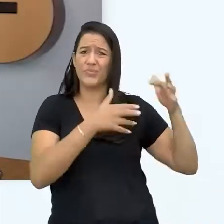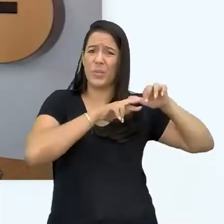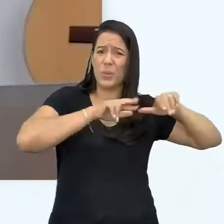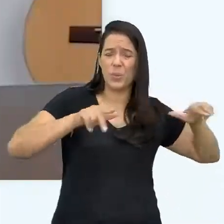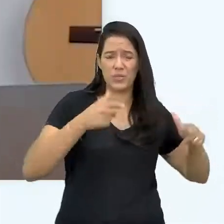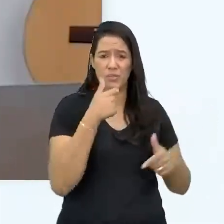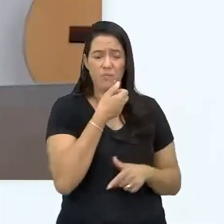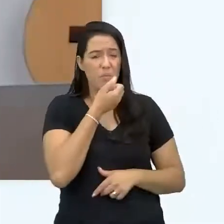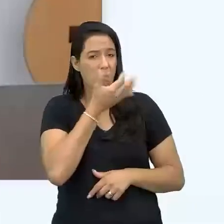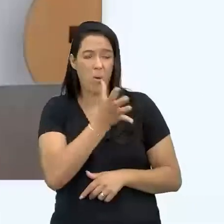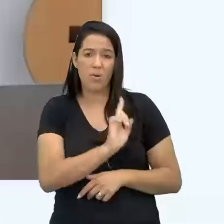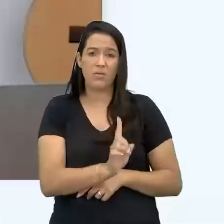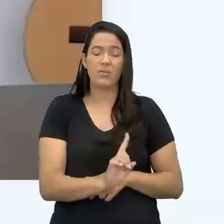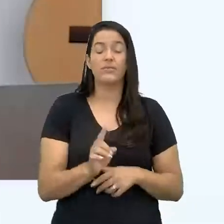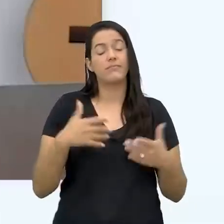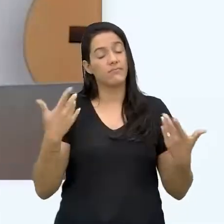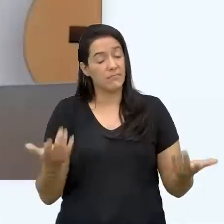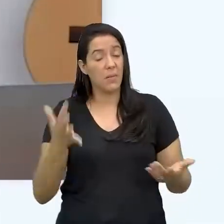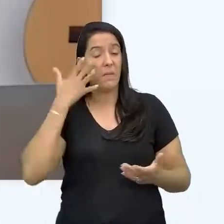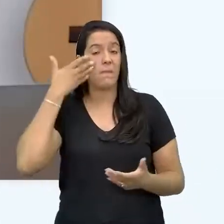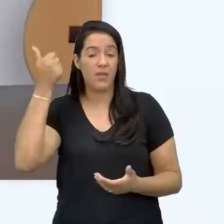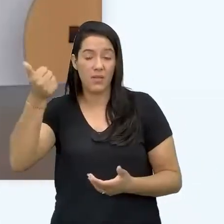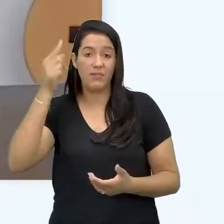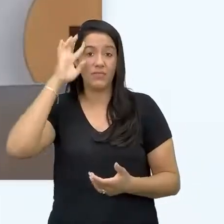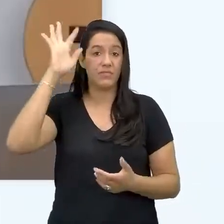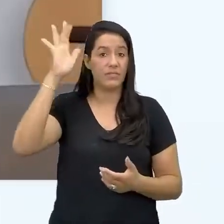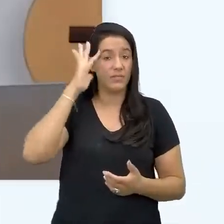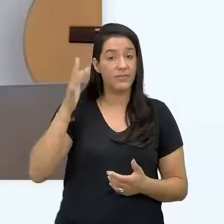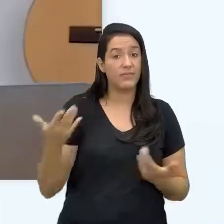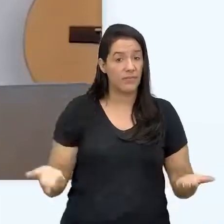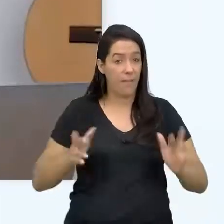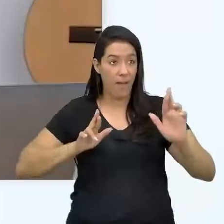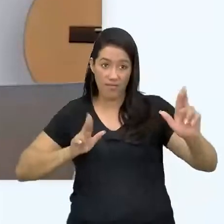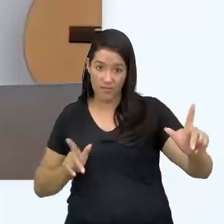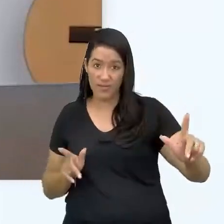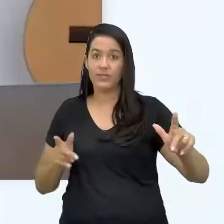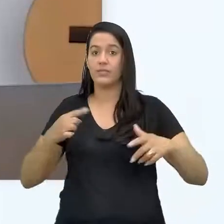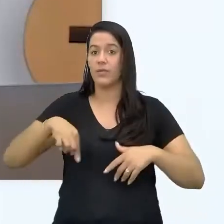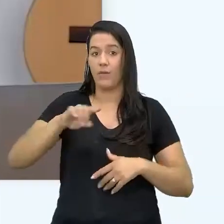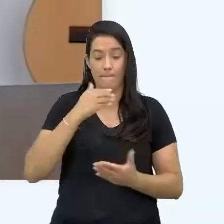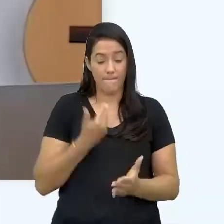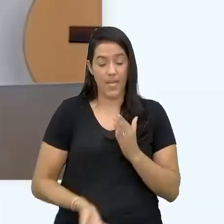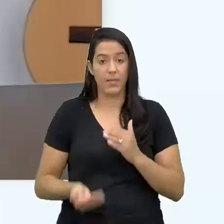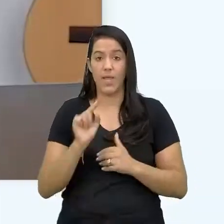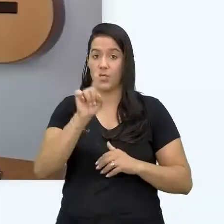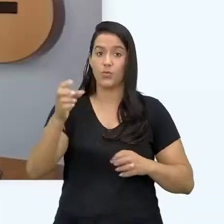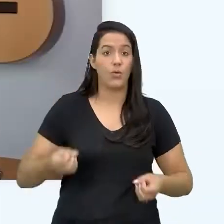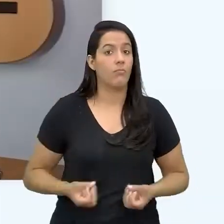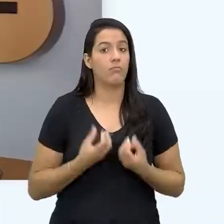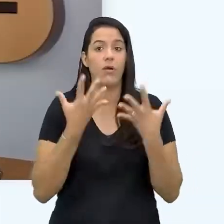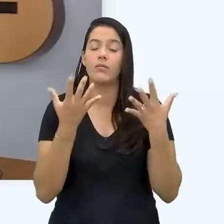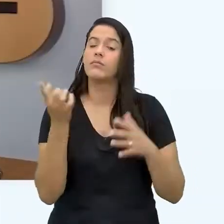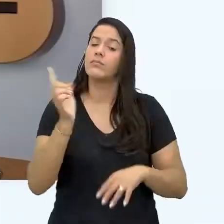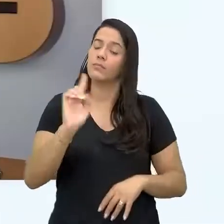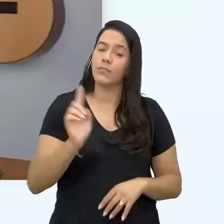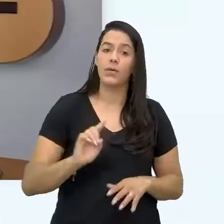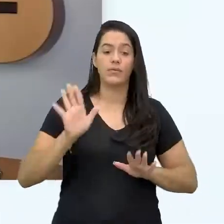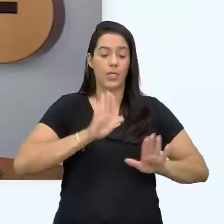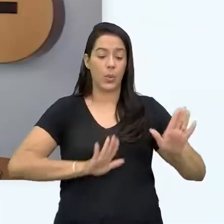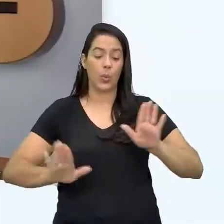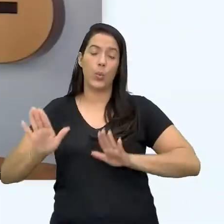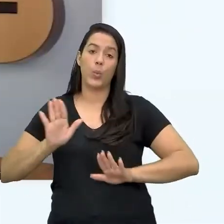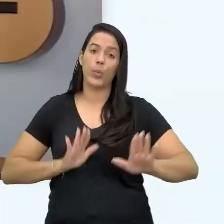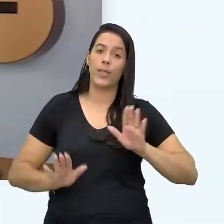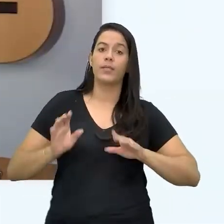bacanas assim. Então é melhor começar a pensar sobre isso. Você entende a diferença? Então você não tem que perder a sua espontaneidade. O branding pessoal vai sim